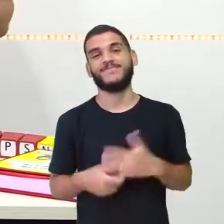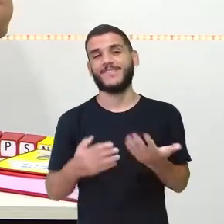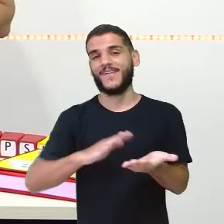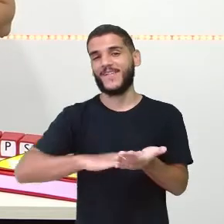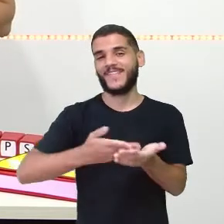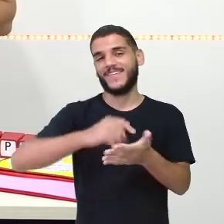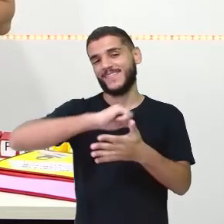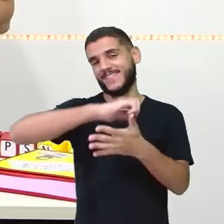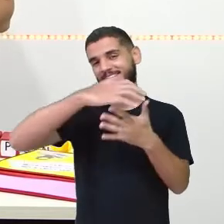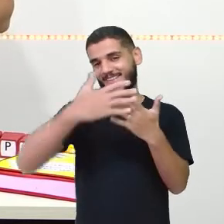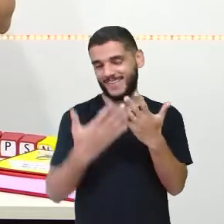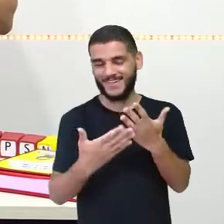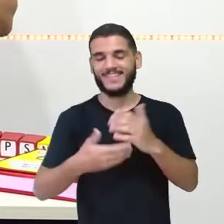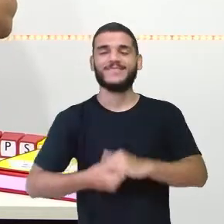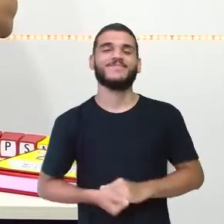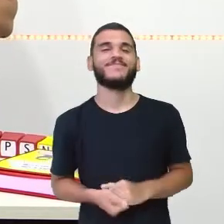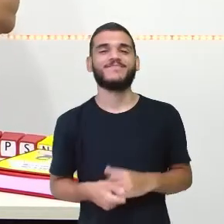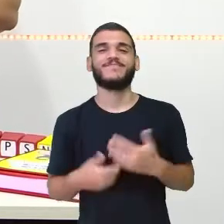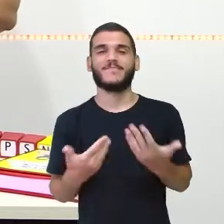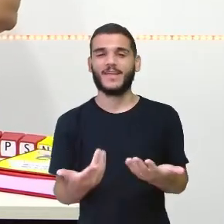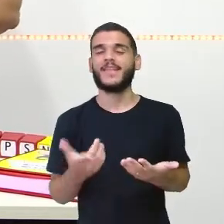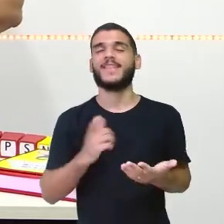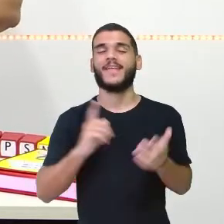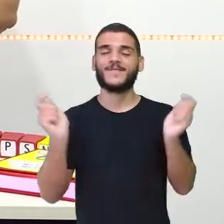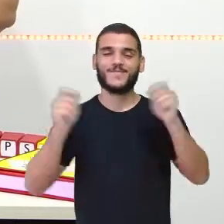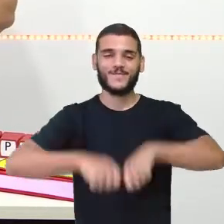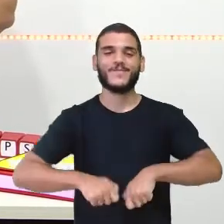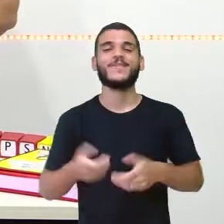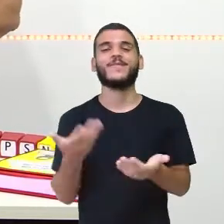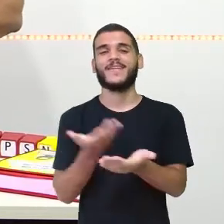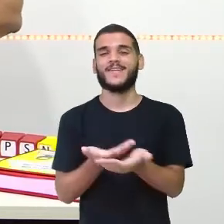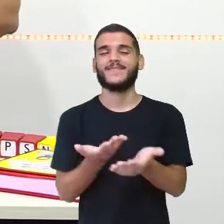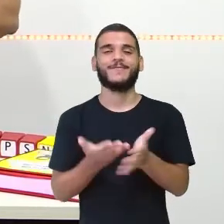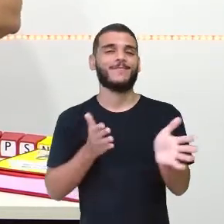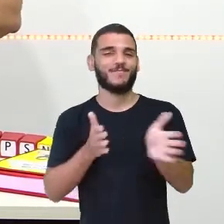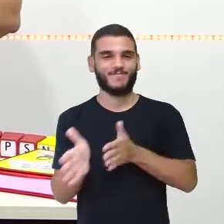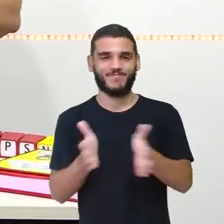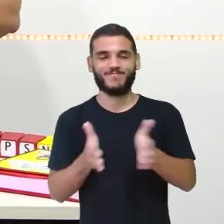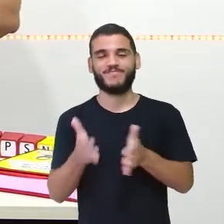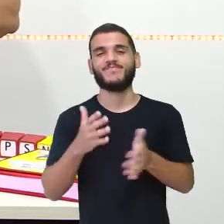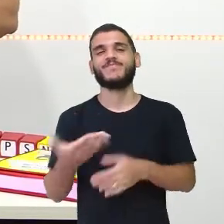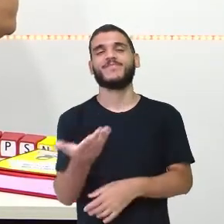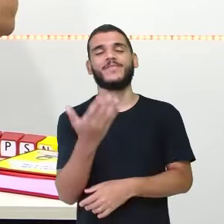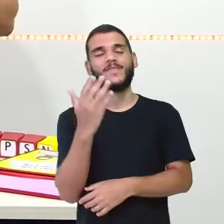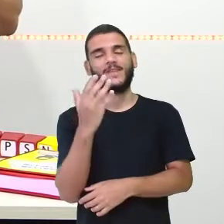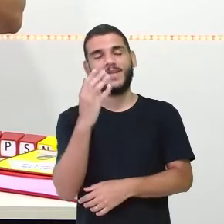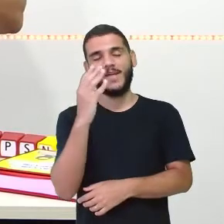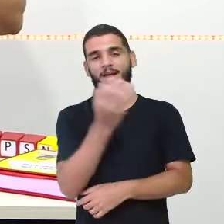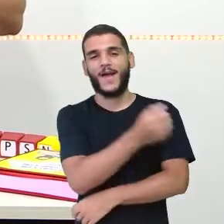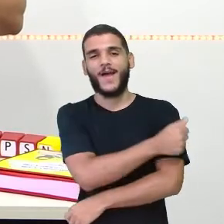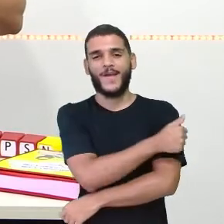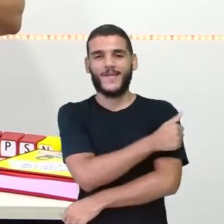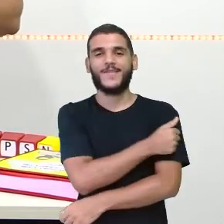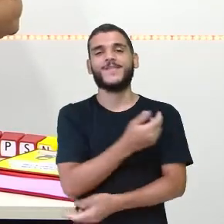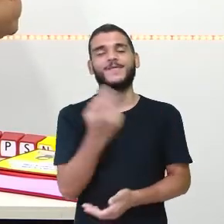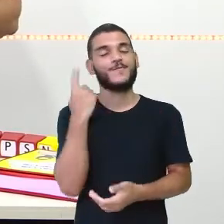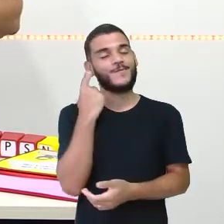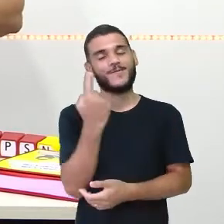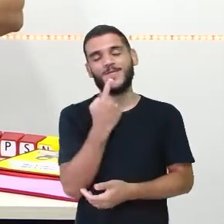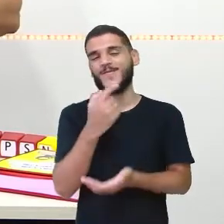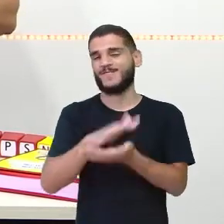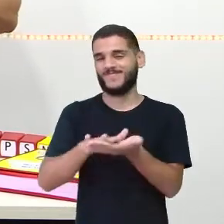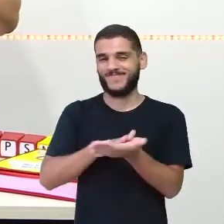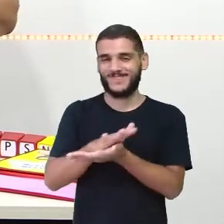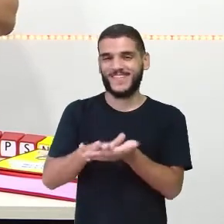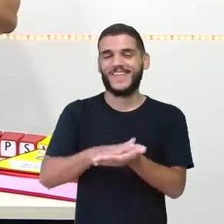nosso intérprete de Libras, que torna nossas aulas bem acessíveis aos nossos alunos surdos. Crisma, muito obrigado.